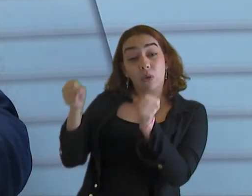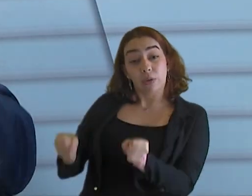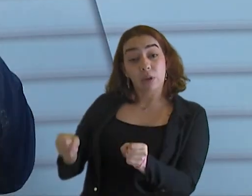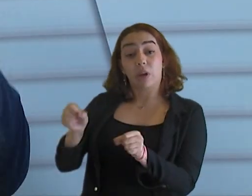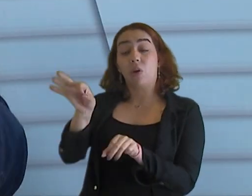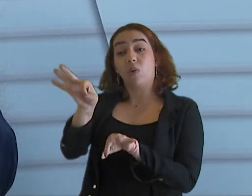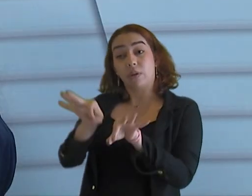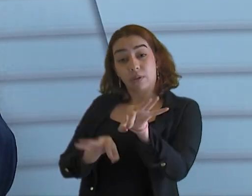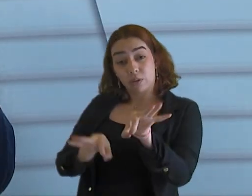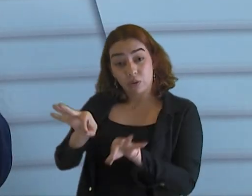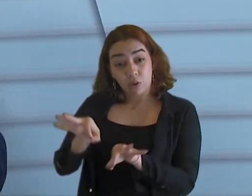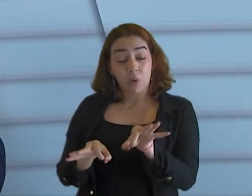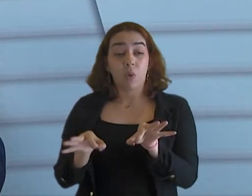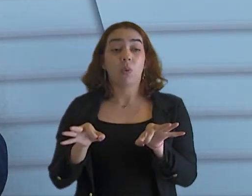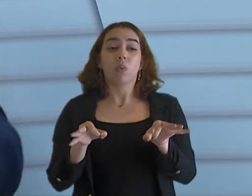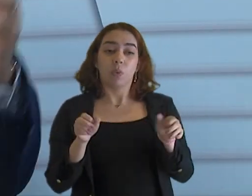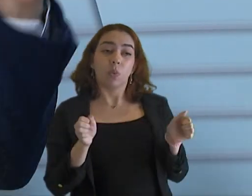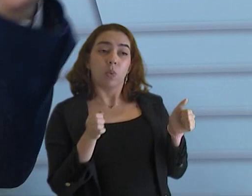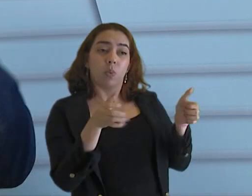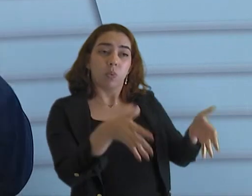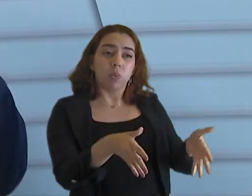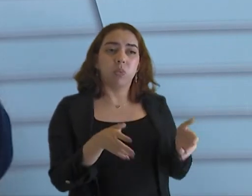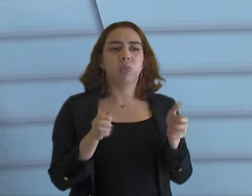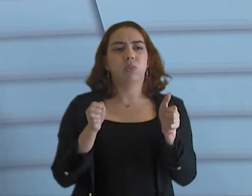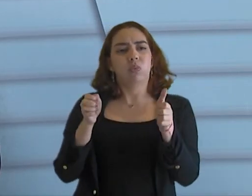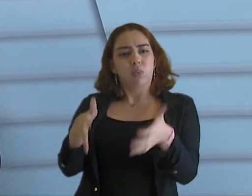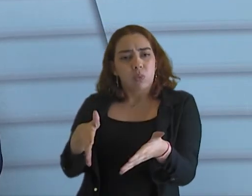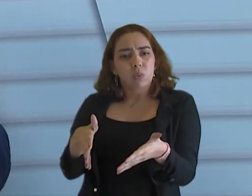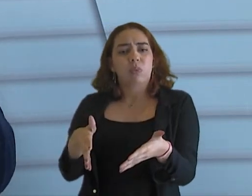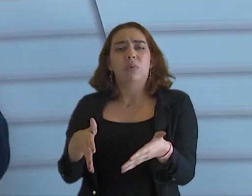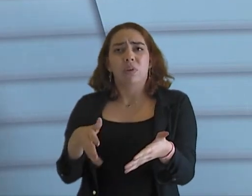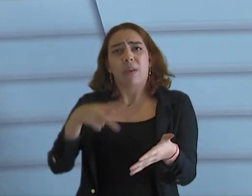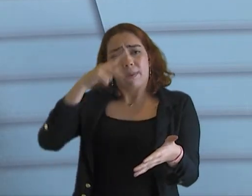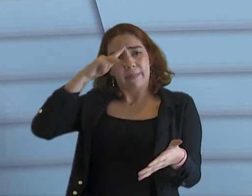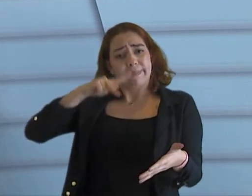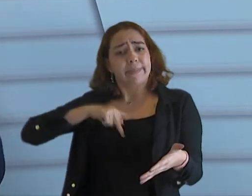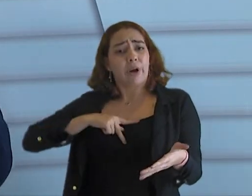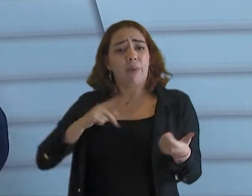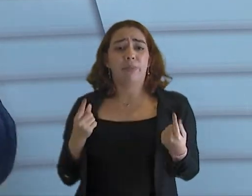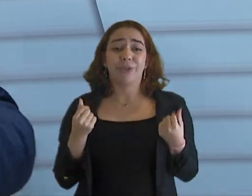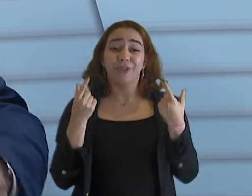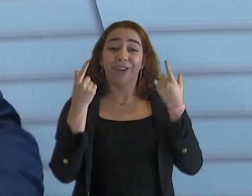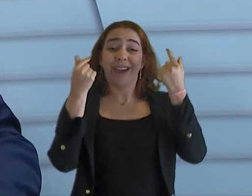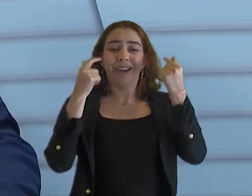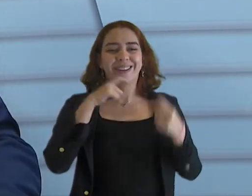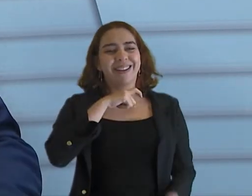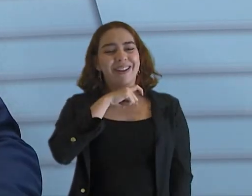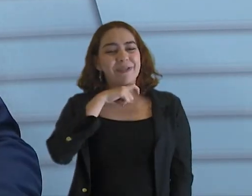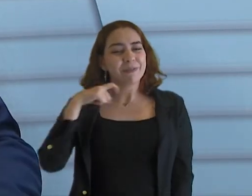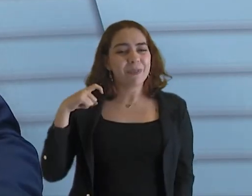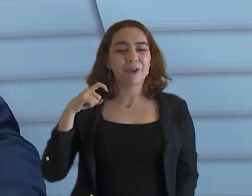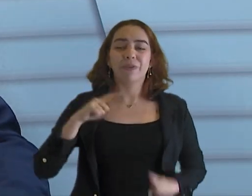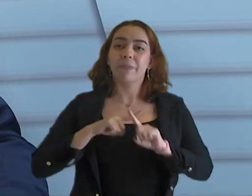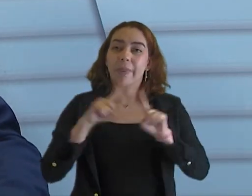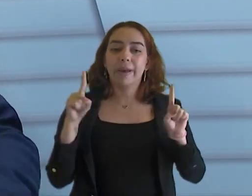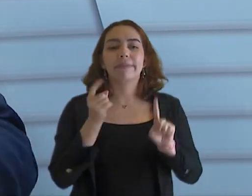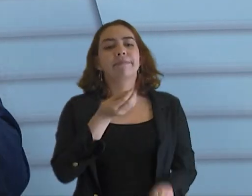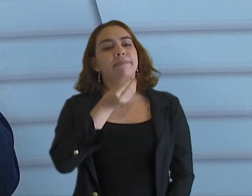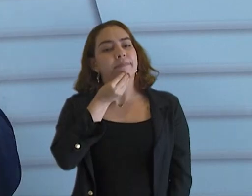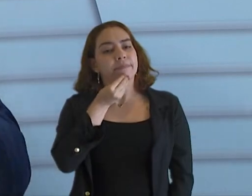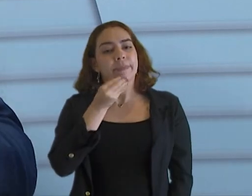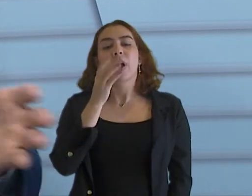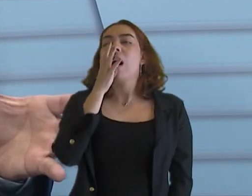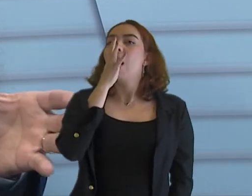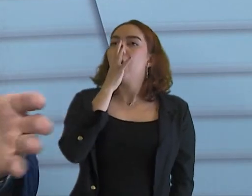aplicou o orçamento da maneira correta, gastou o dia de todos nós da forma correta. Então, deveria ser também um dos julgamentos mais importantes a ser acompanhado. Então,